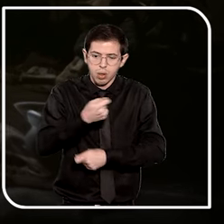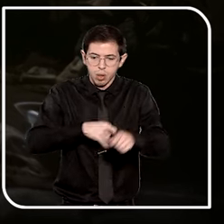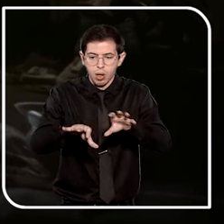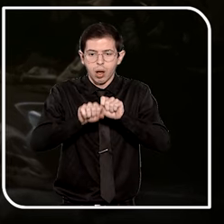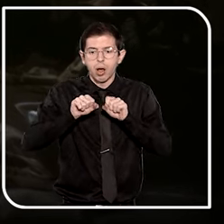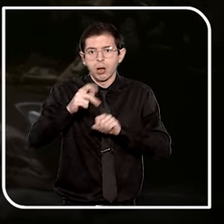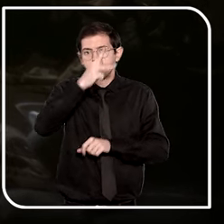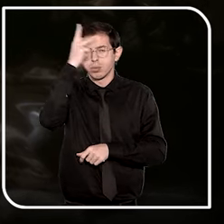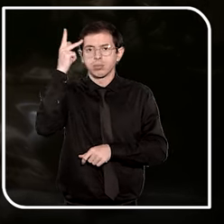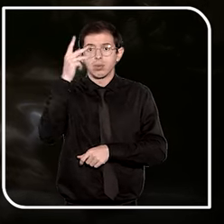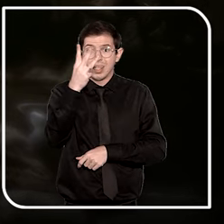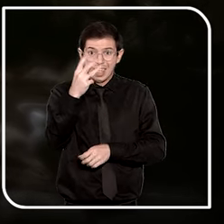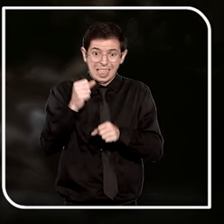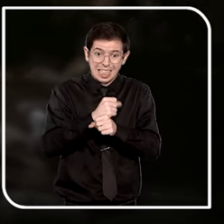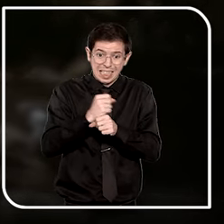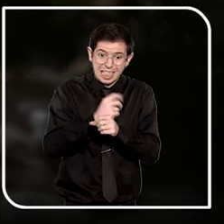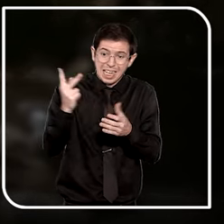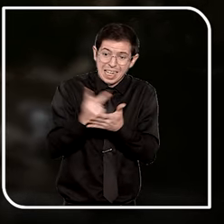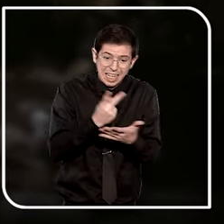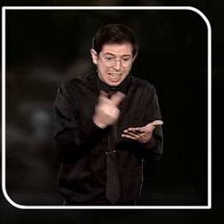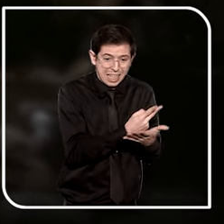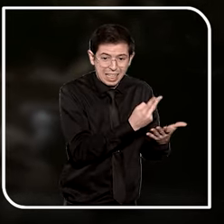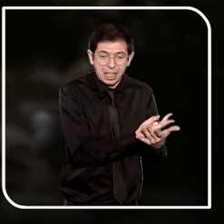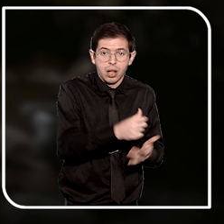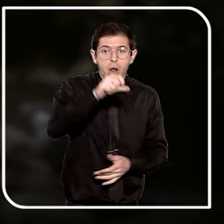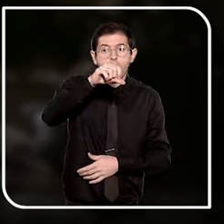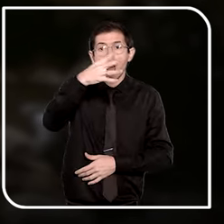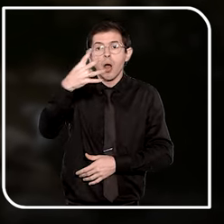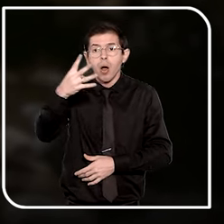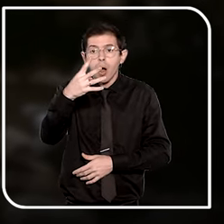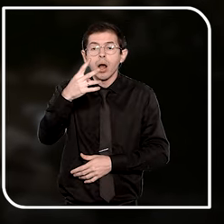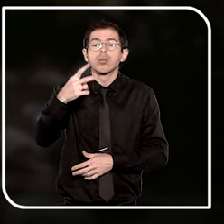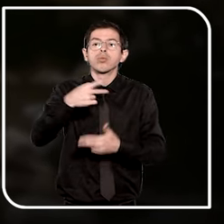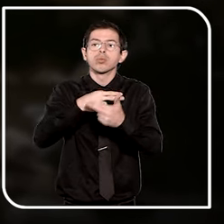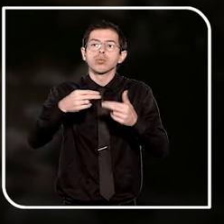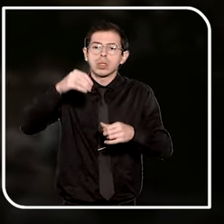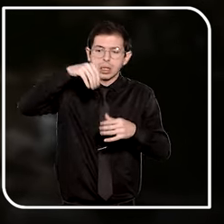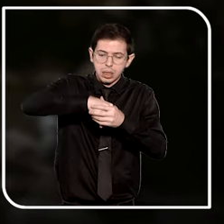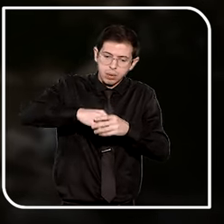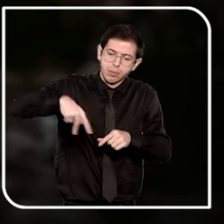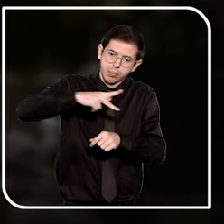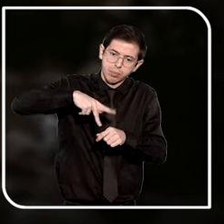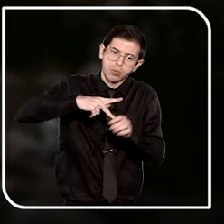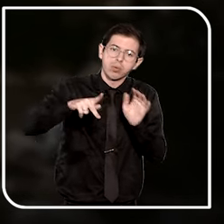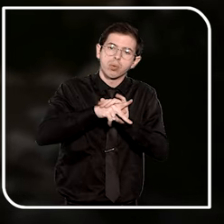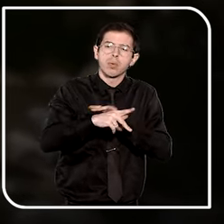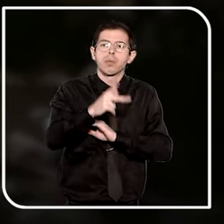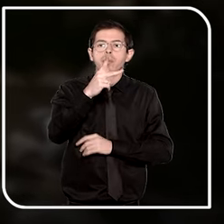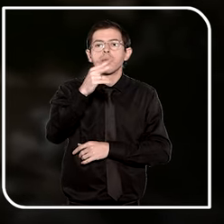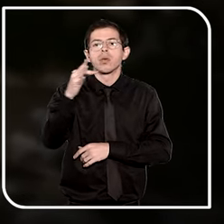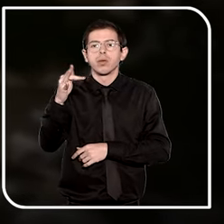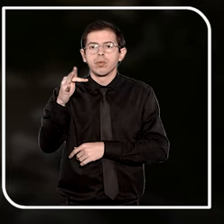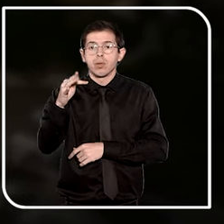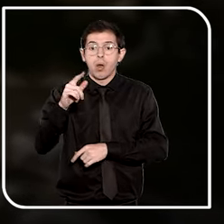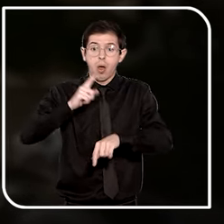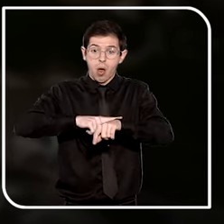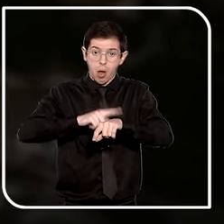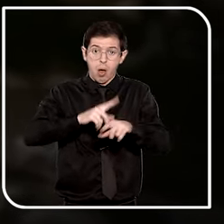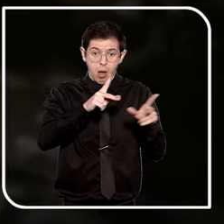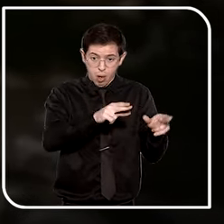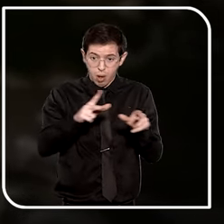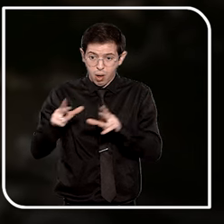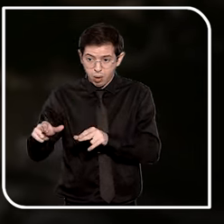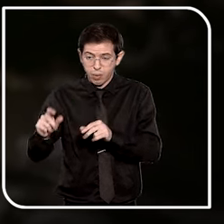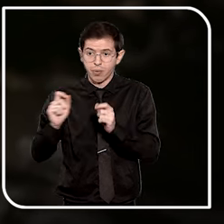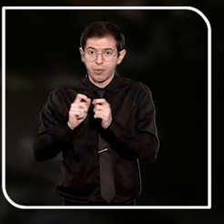anos, são 94 ocorrências contabilizadas no país pela PF. No mesmo período, foram 35